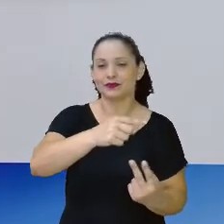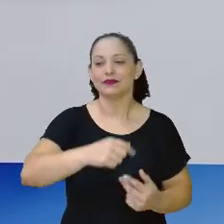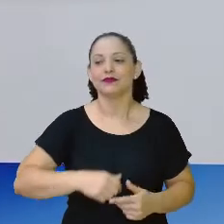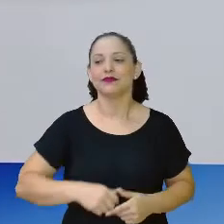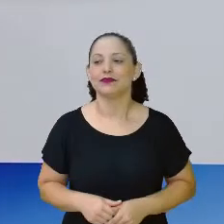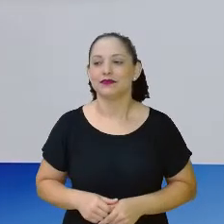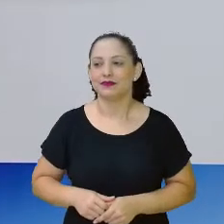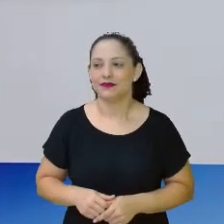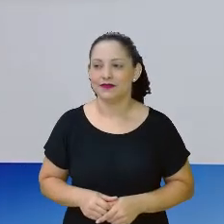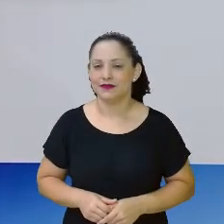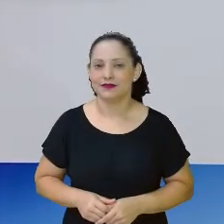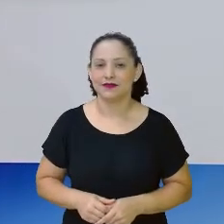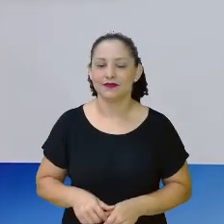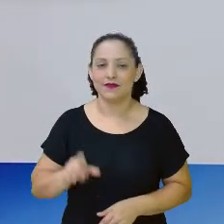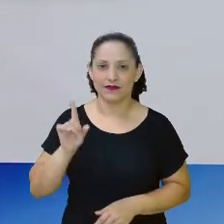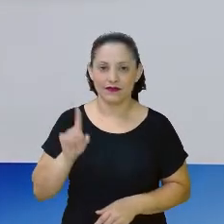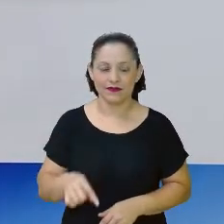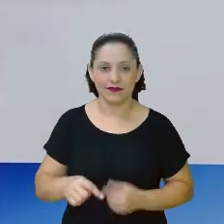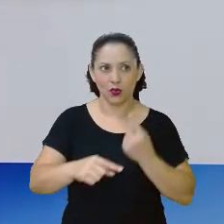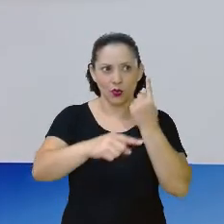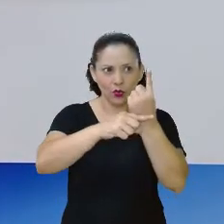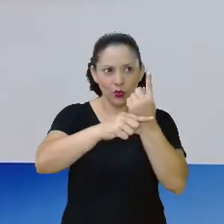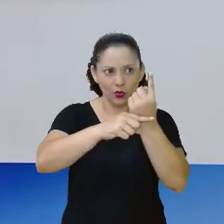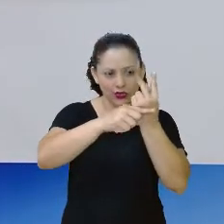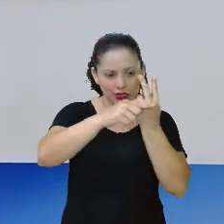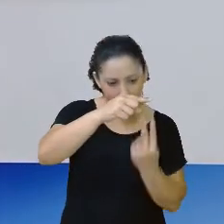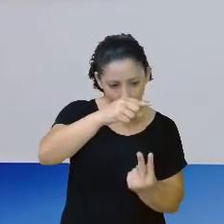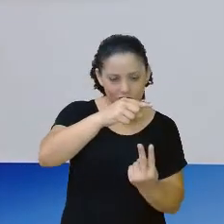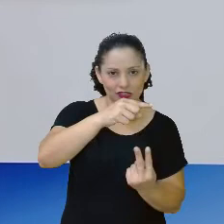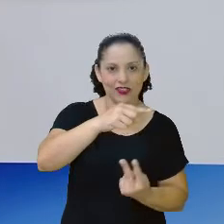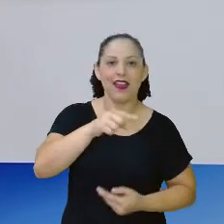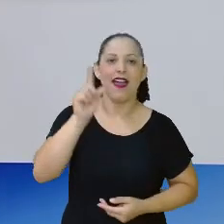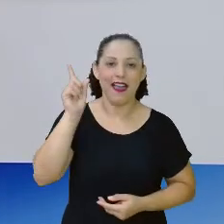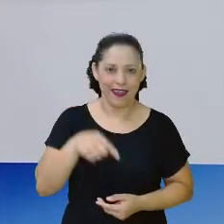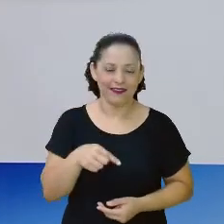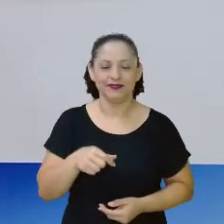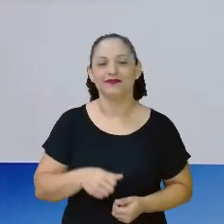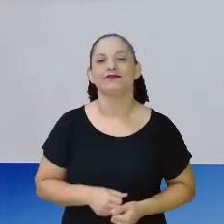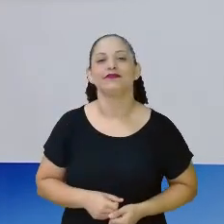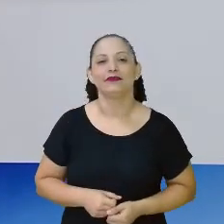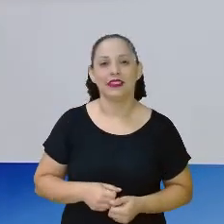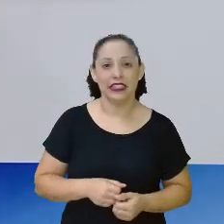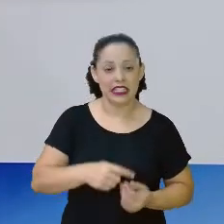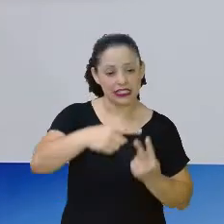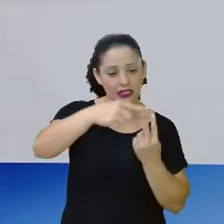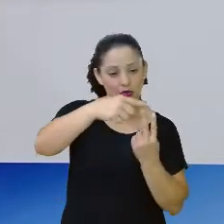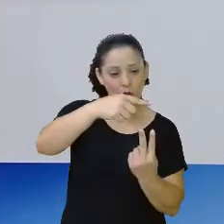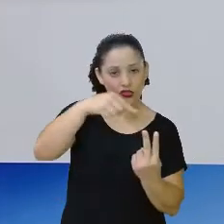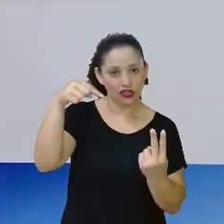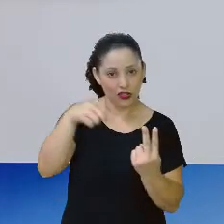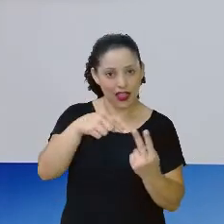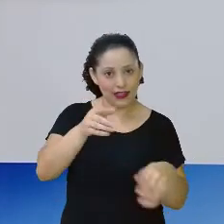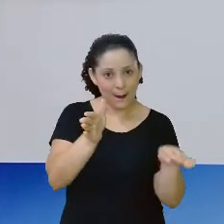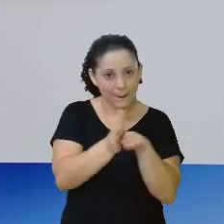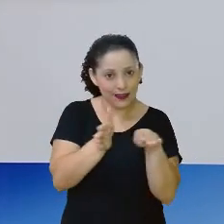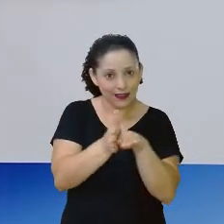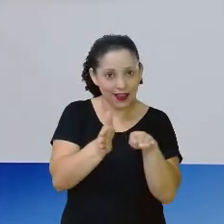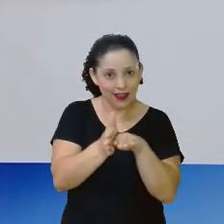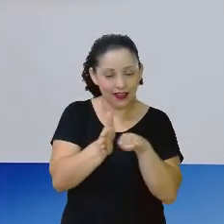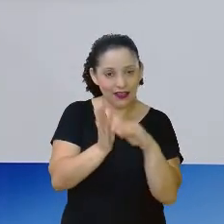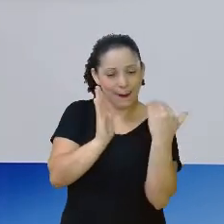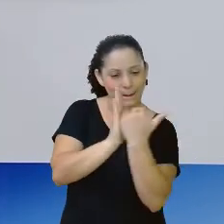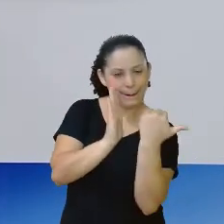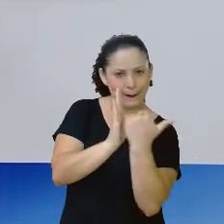esse 1 em cima e o 2 embaixo. O 2 embaixo, eu leio o meio na minha fração.